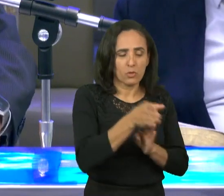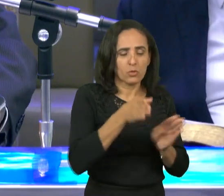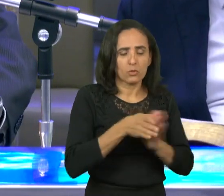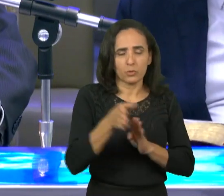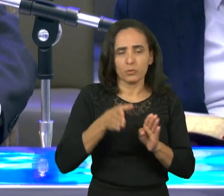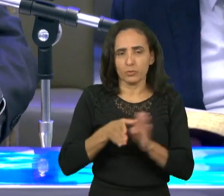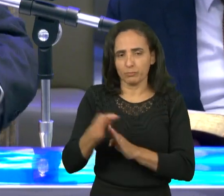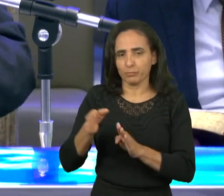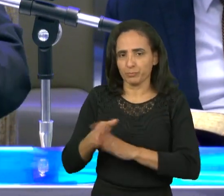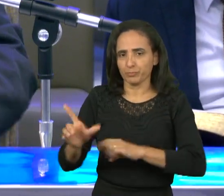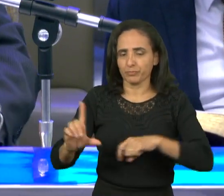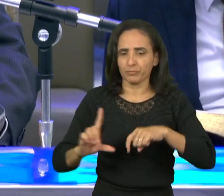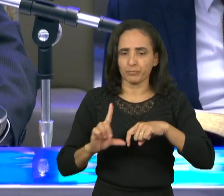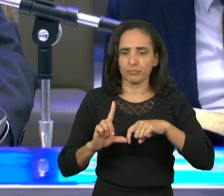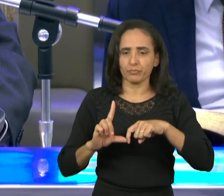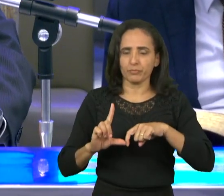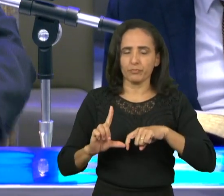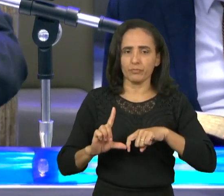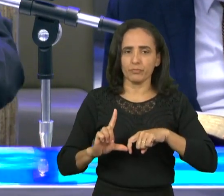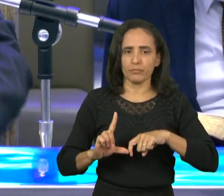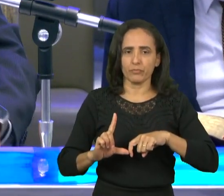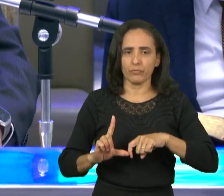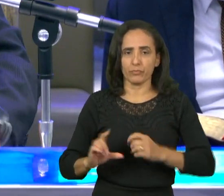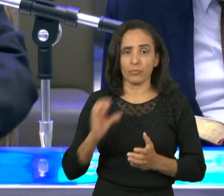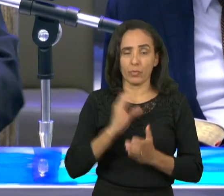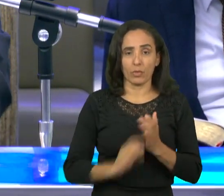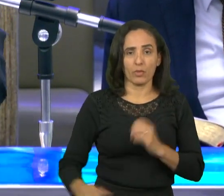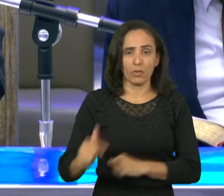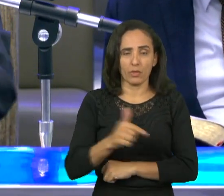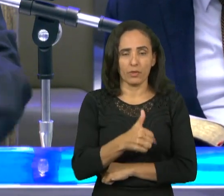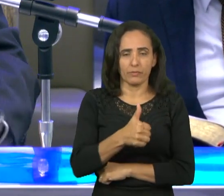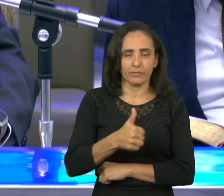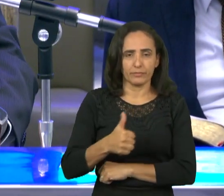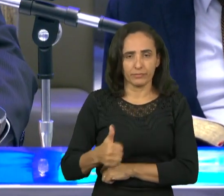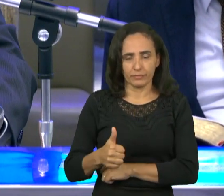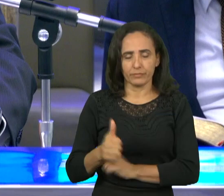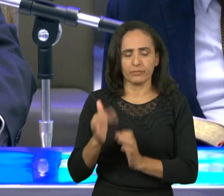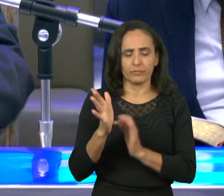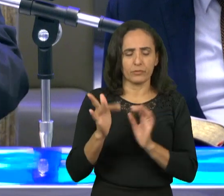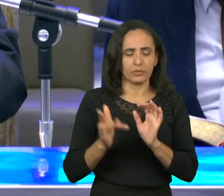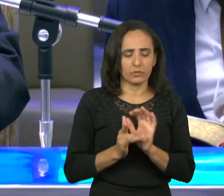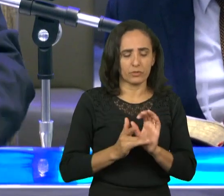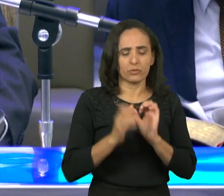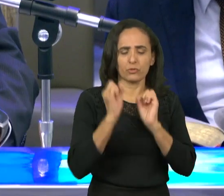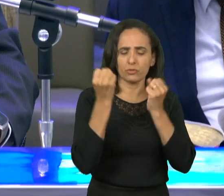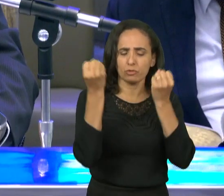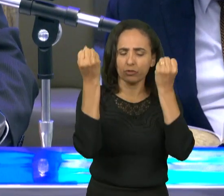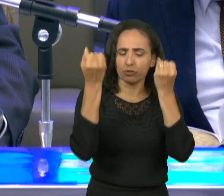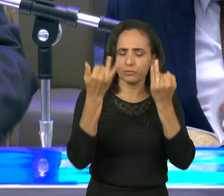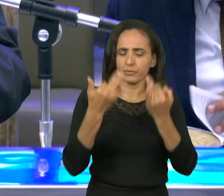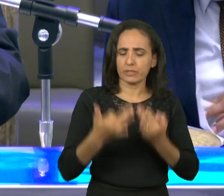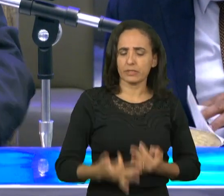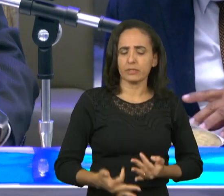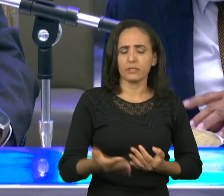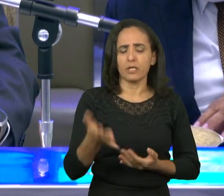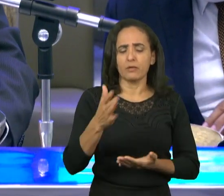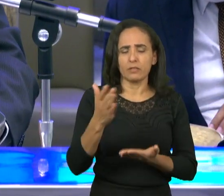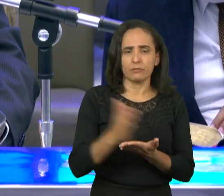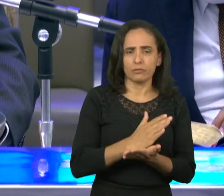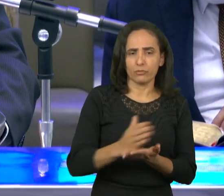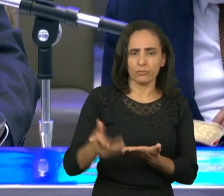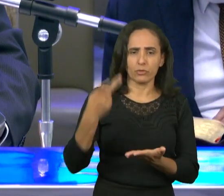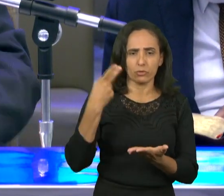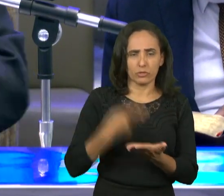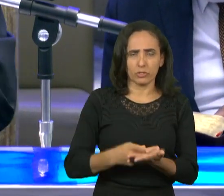em Lucas capítulo 21, enquanto ele falava da grande tribulação, dos eventos que